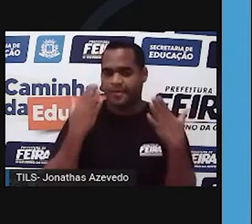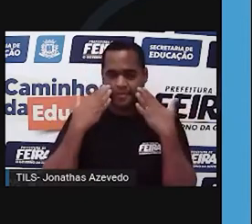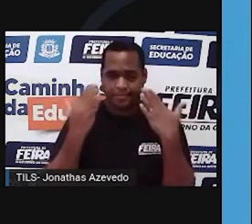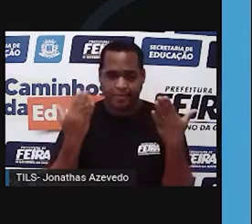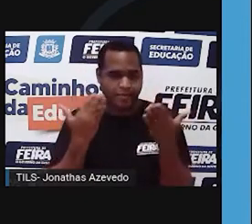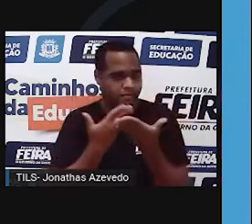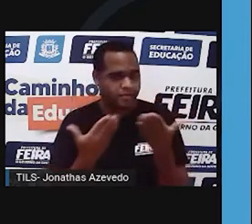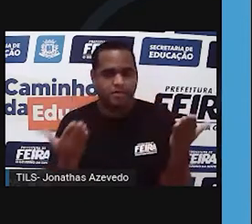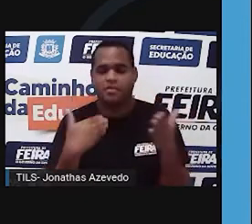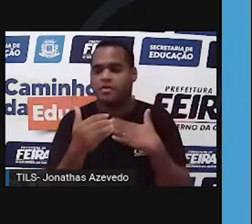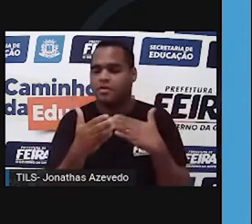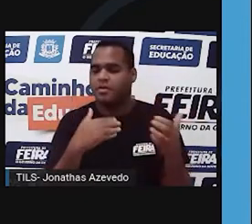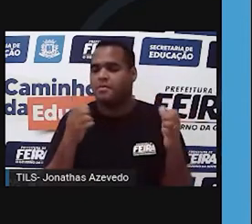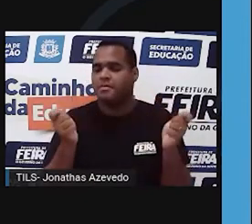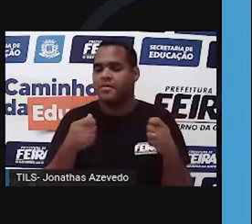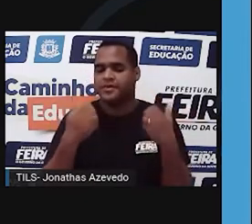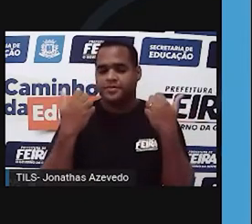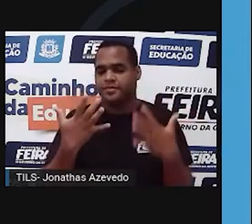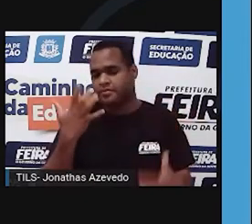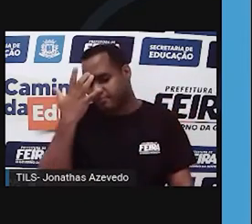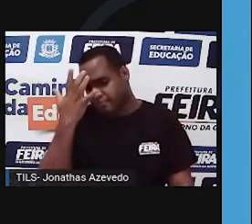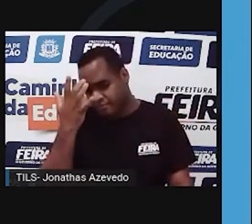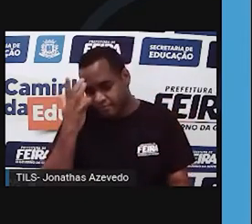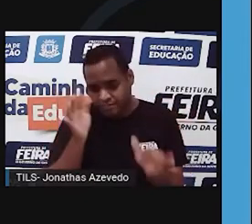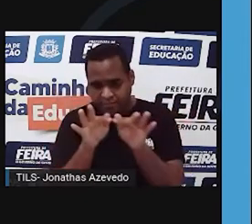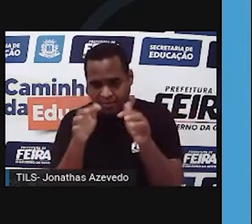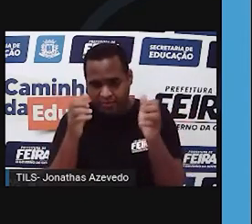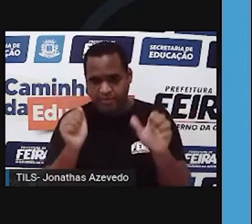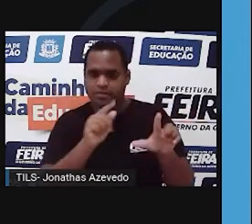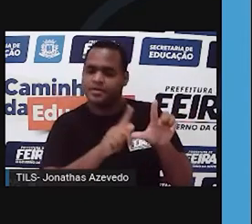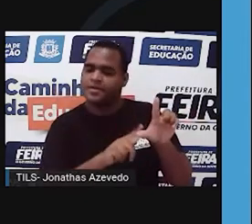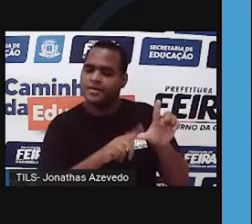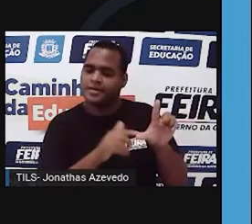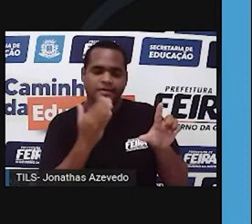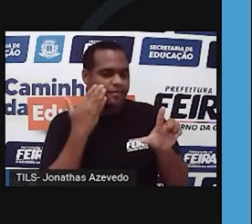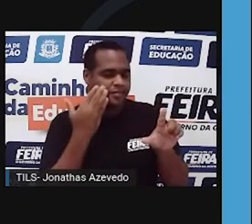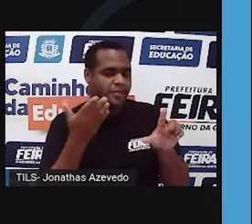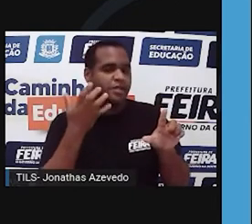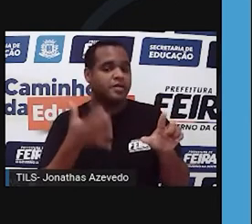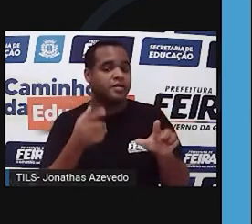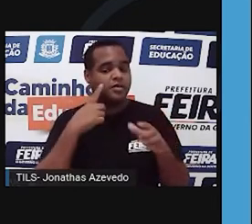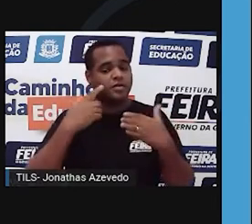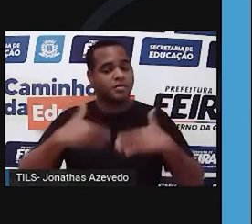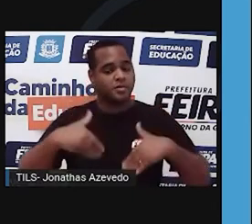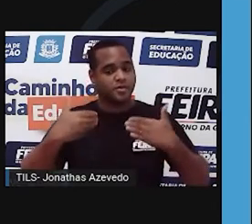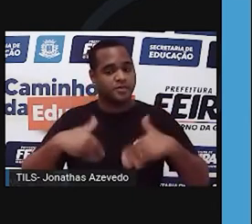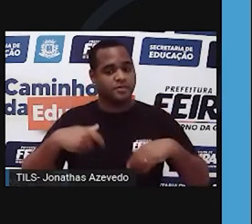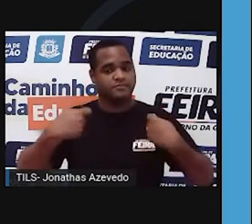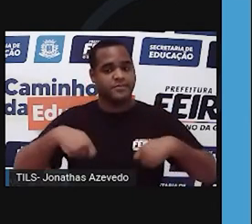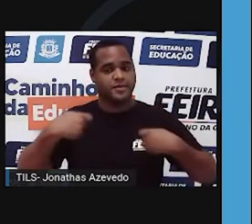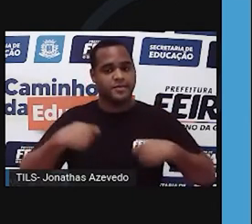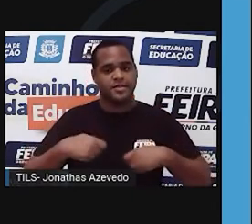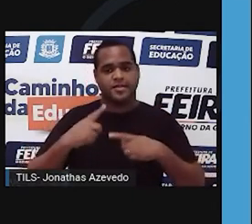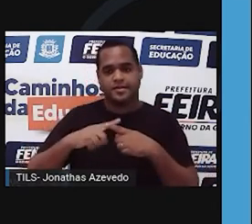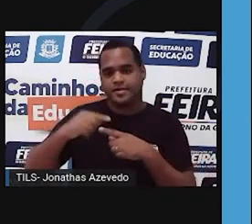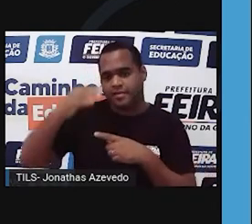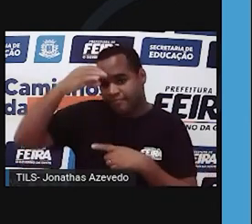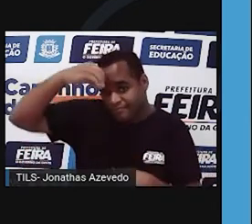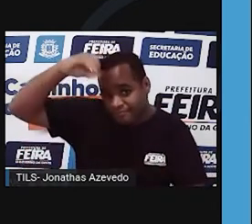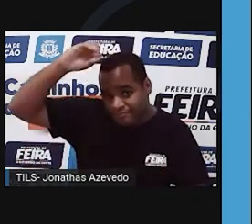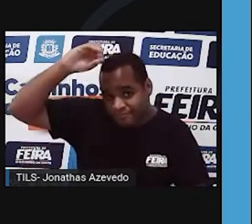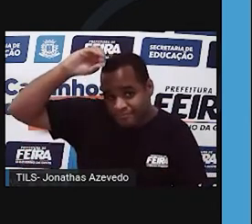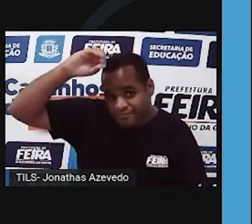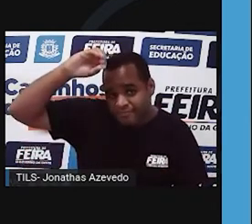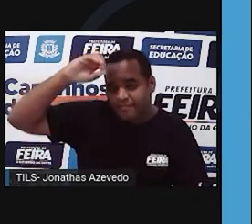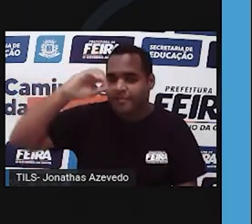gente quisesse. Mas, para ficar mais simples, a gente representa por letras. Até porque, imagina, você está fazendo uma prova de genética e você tem que desenhar um unicórnio, né? Tá, beleza,